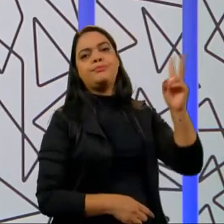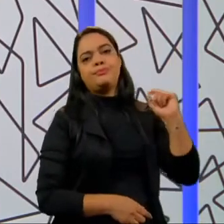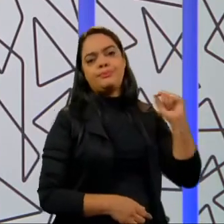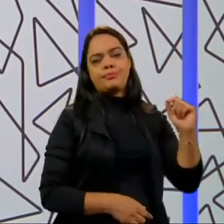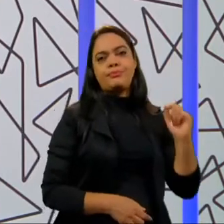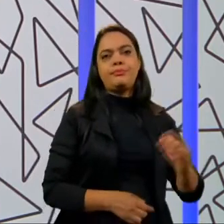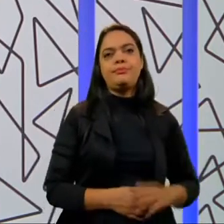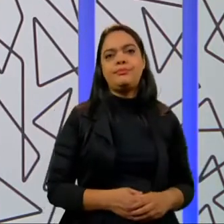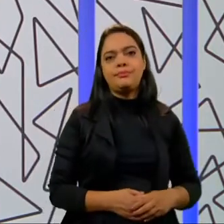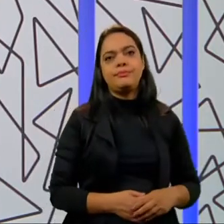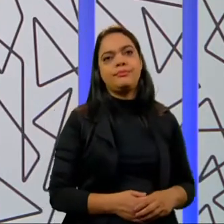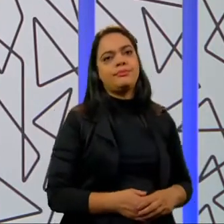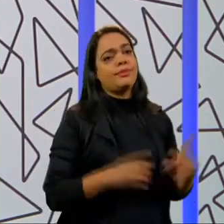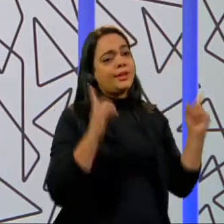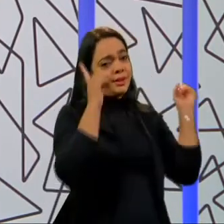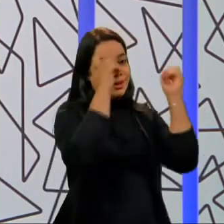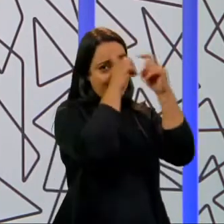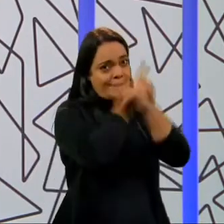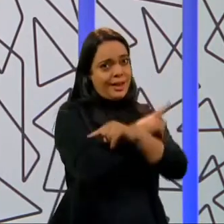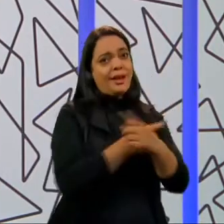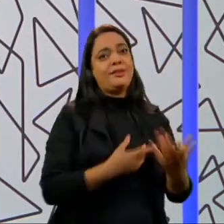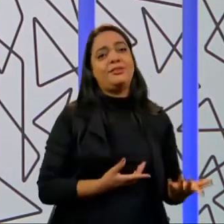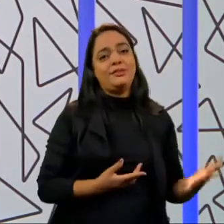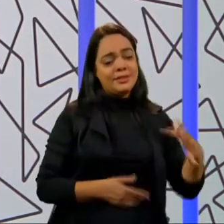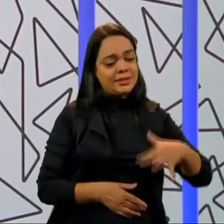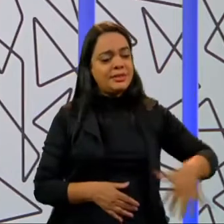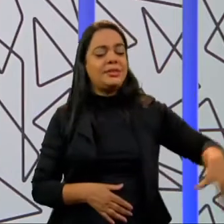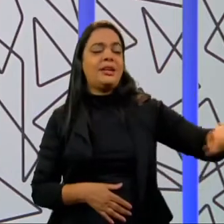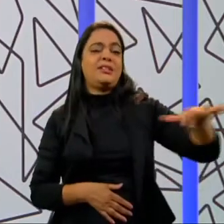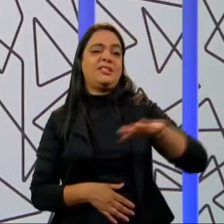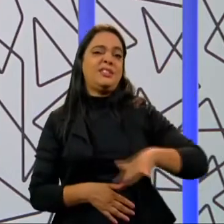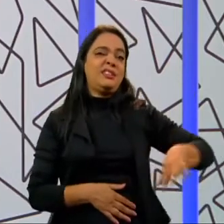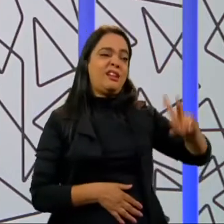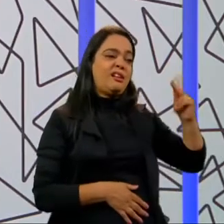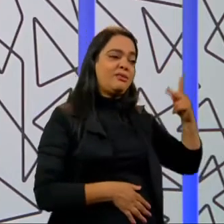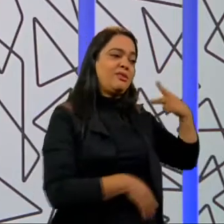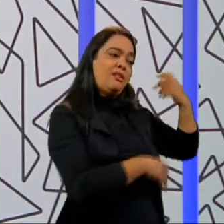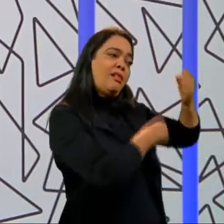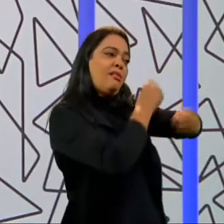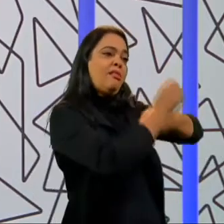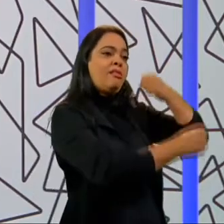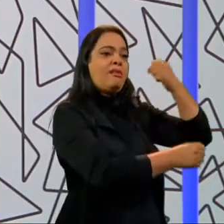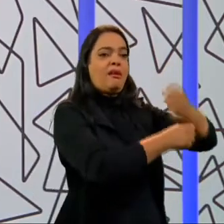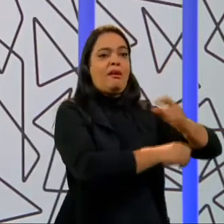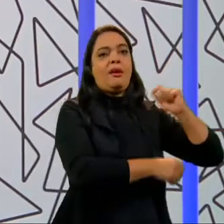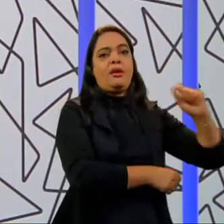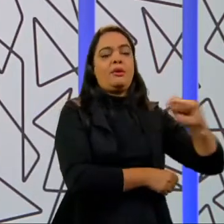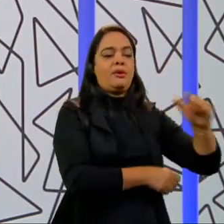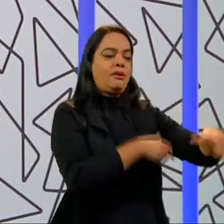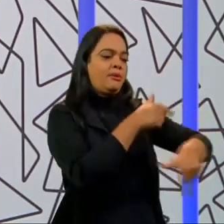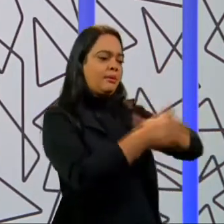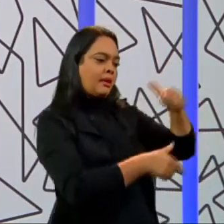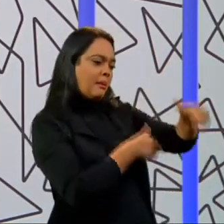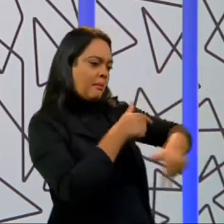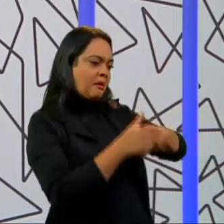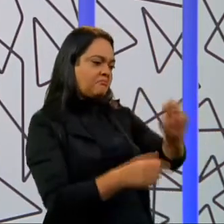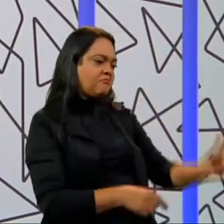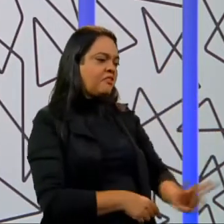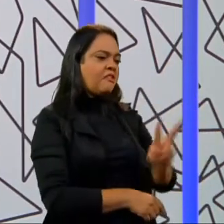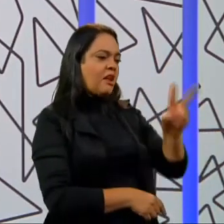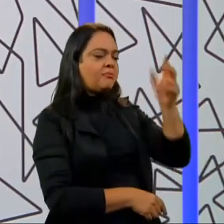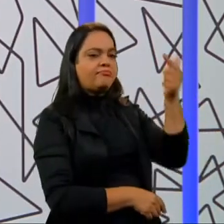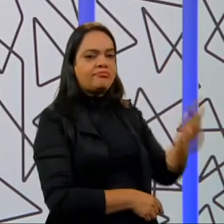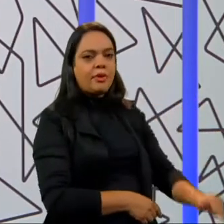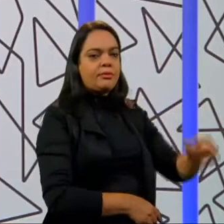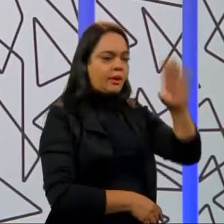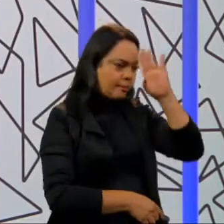eu acho que é muito complicado e muito difícil numa sociedade com esse histórico de desvalorização do trabalho como um todo, sobretudo